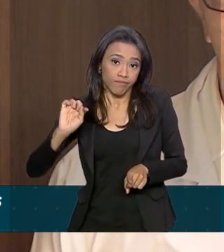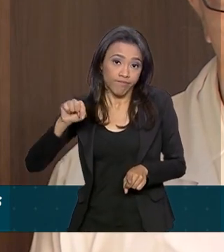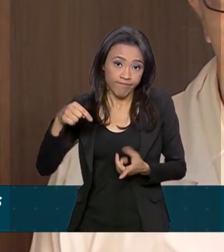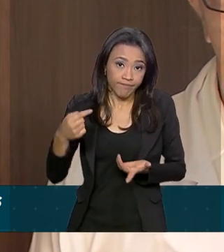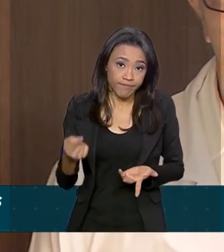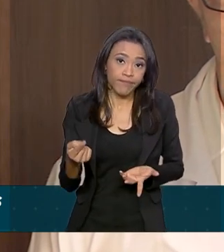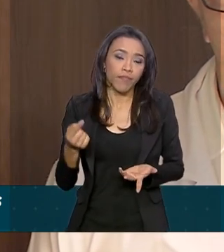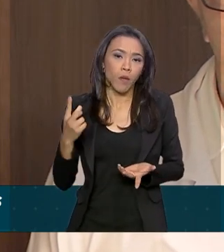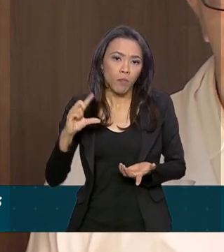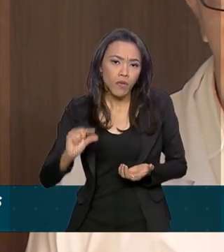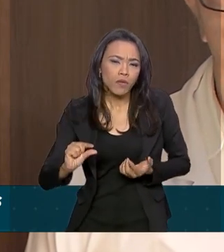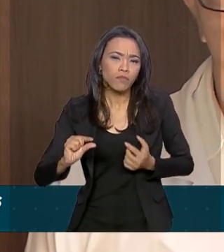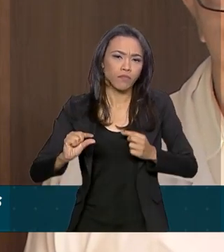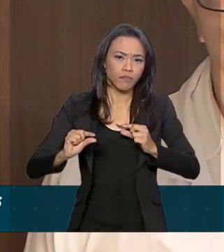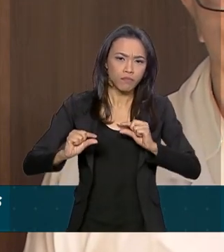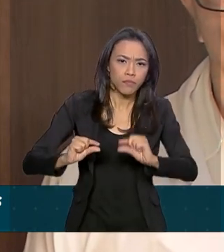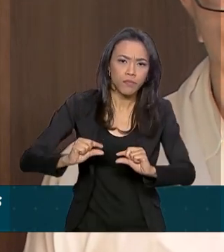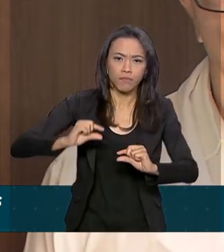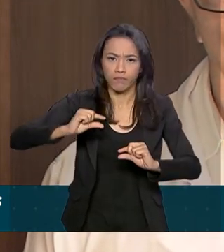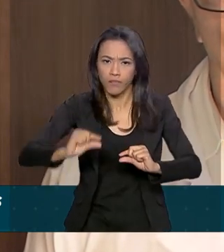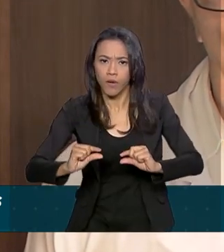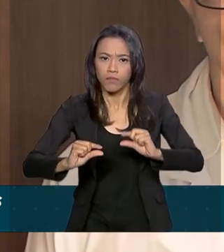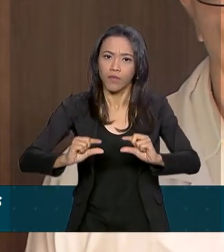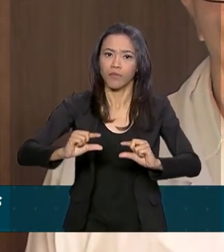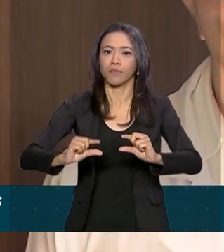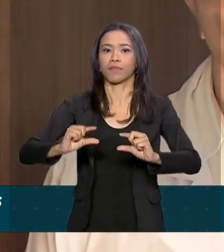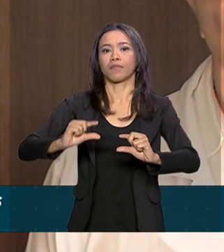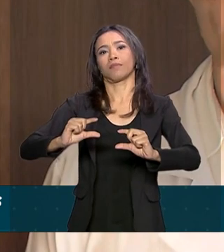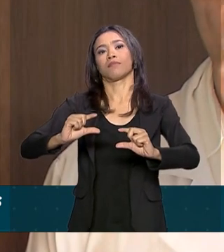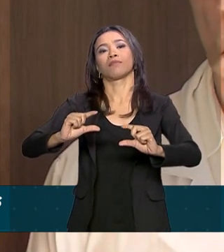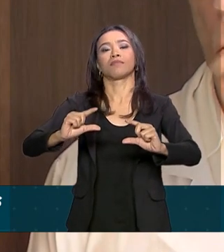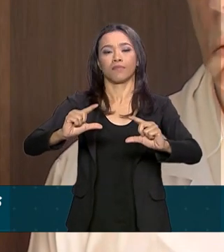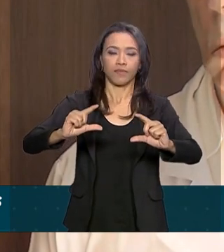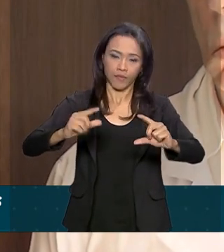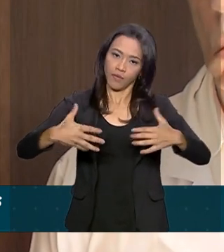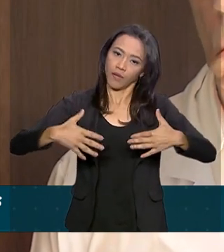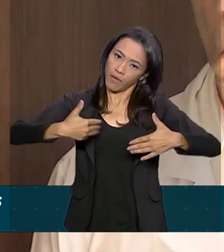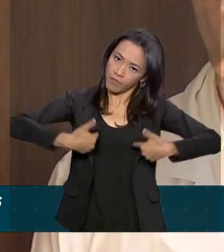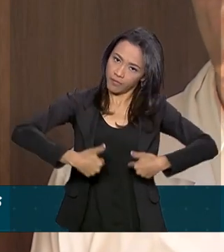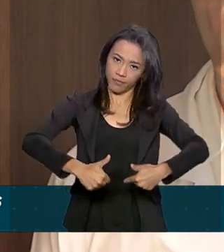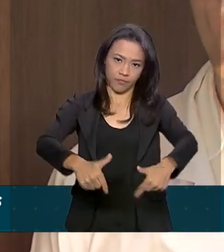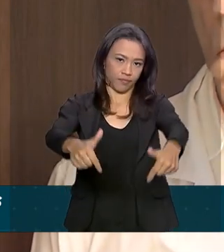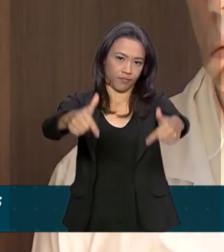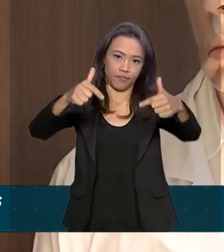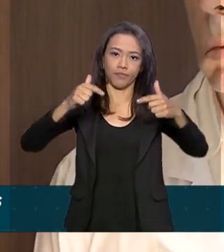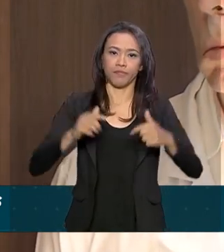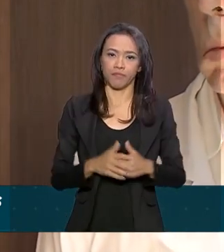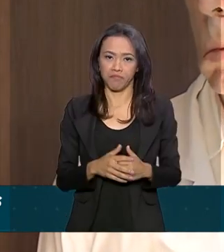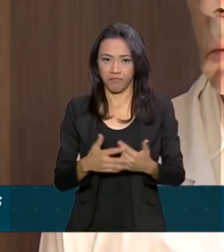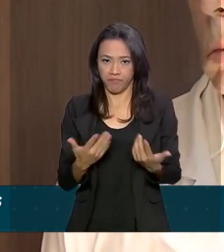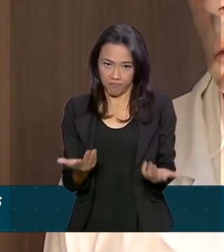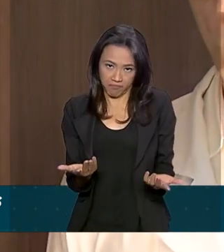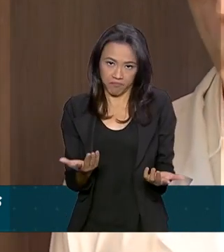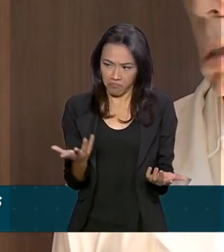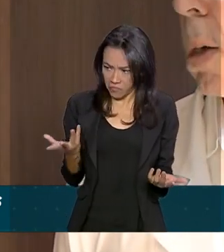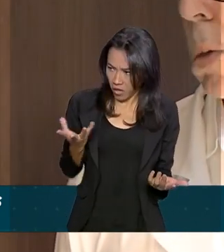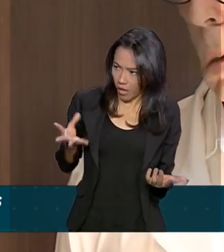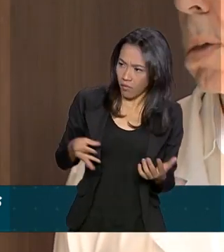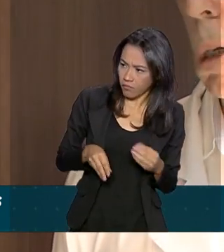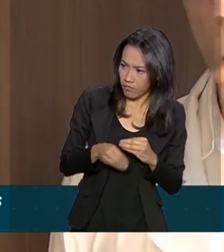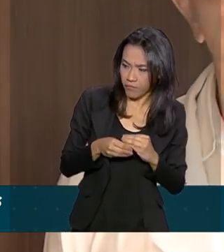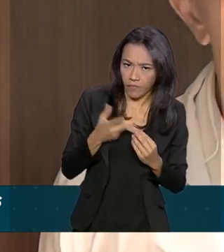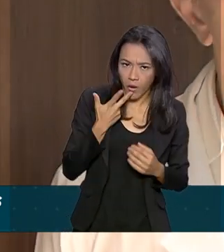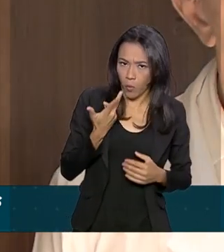pouco a pouco, assumindo em tóton, a chefia do poder executivo. Não sei se o senhor gostaria de acrescentar alguma coisa.